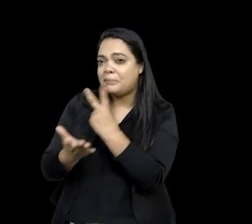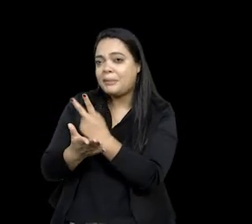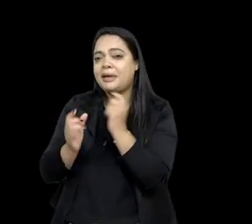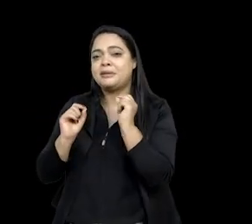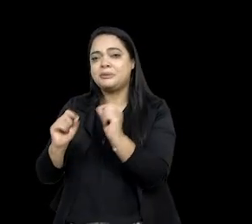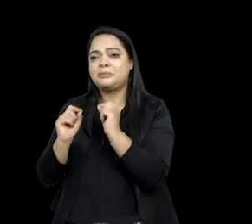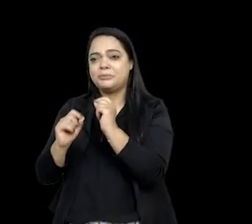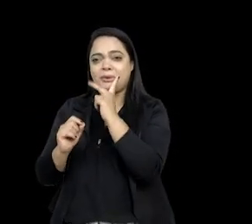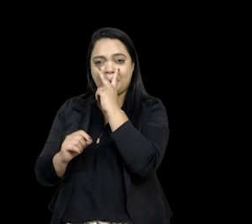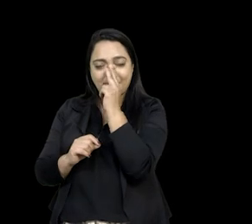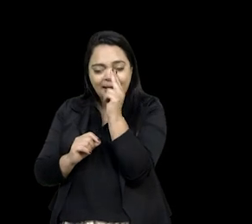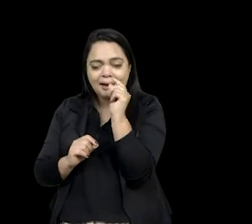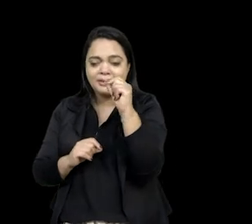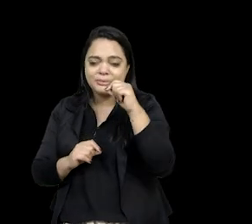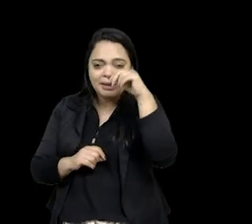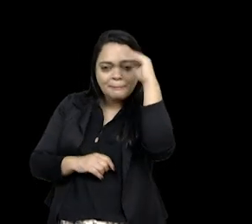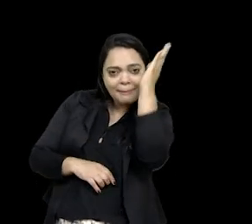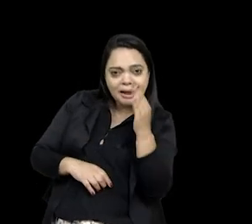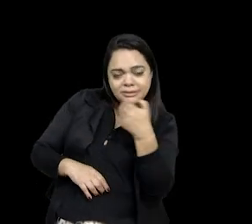esforço muitas vezes